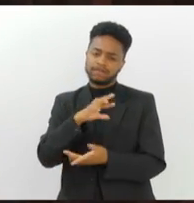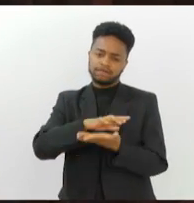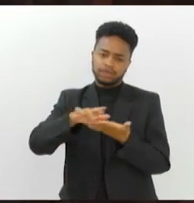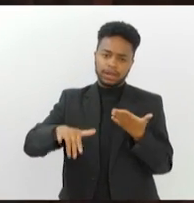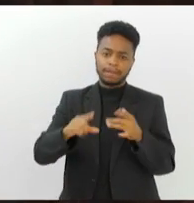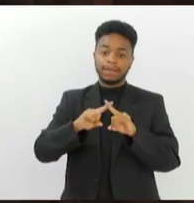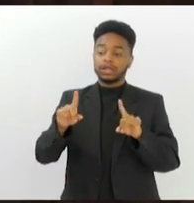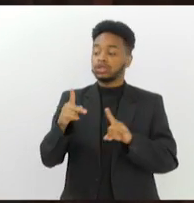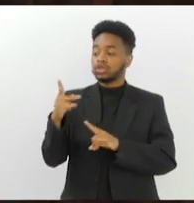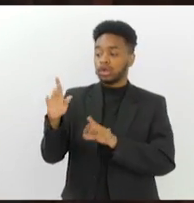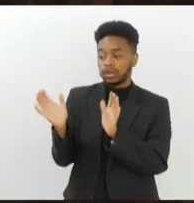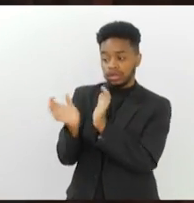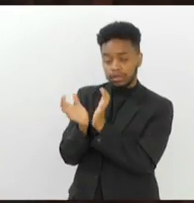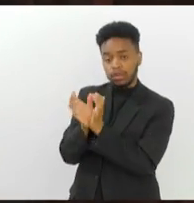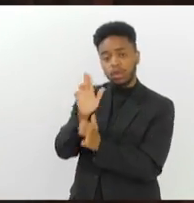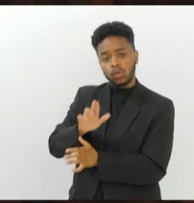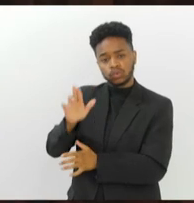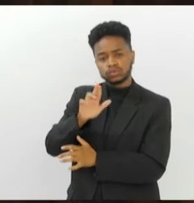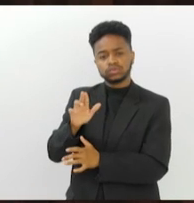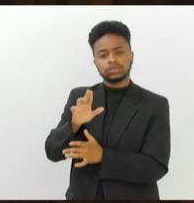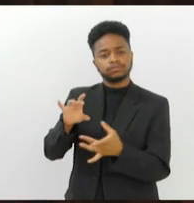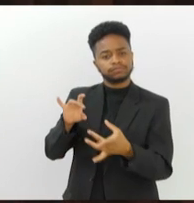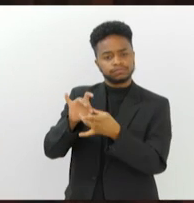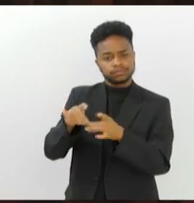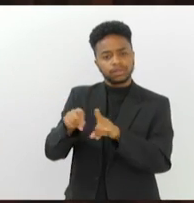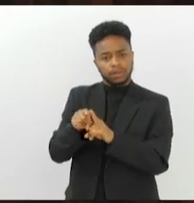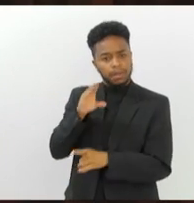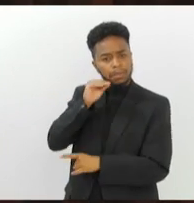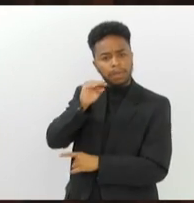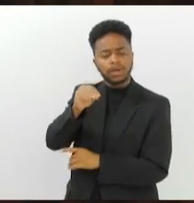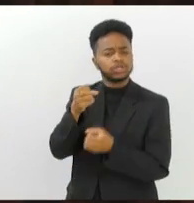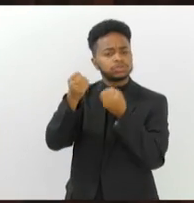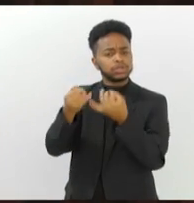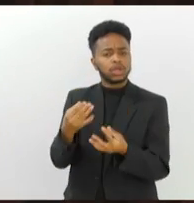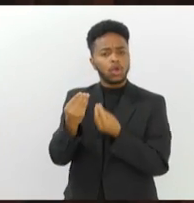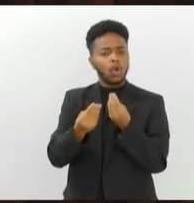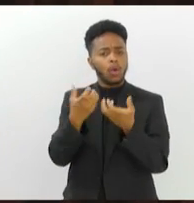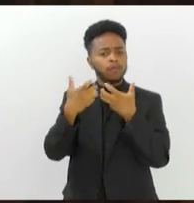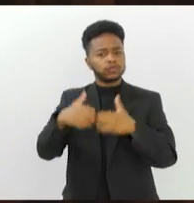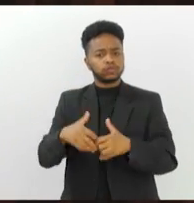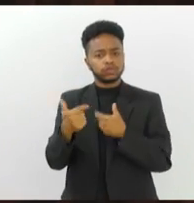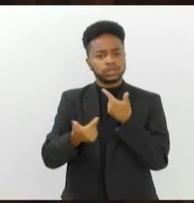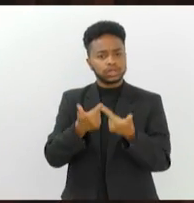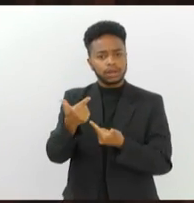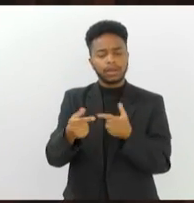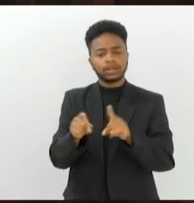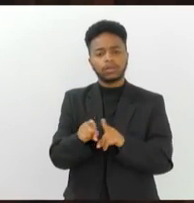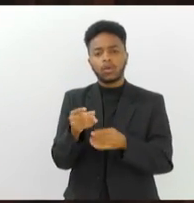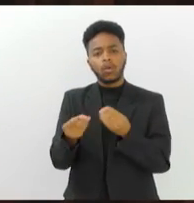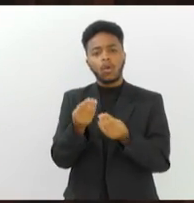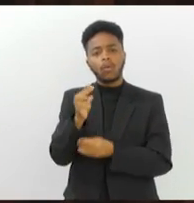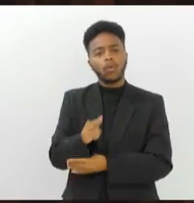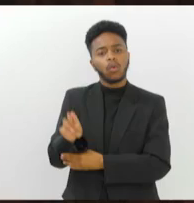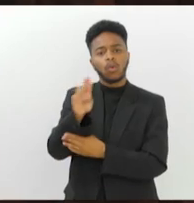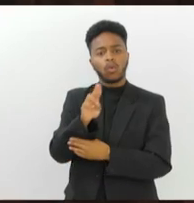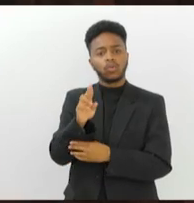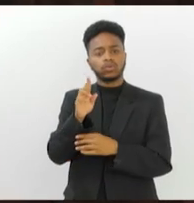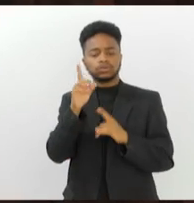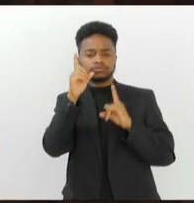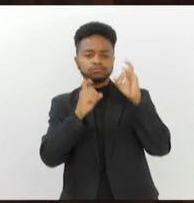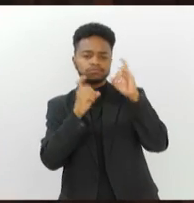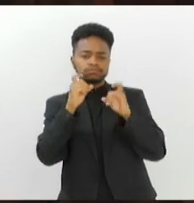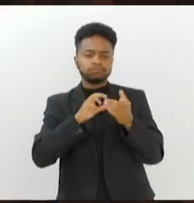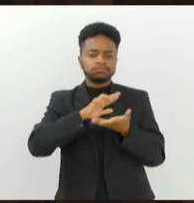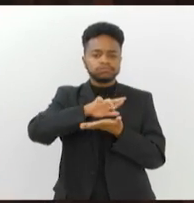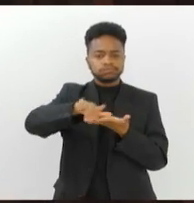usa a mímica de diferentes formas, aliado também à fala. Conta um pouquinho para a gente como que é esse trabalho, esse uso da mímica de diferentes formas.